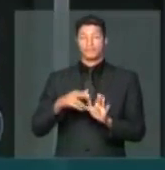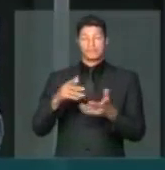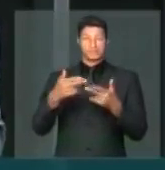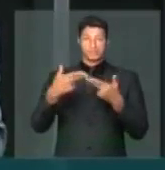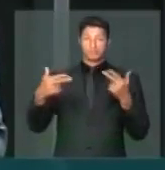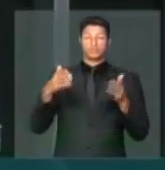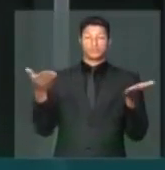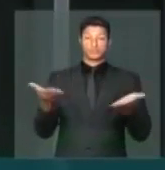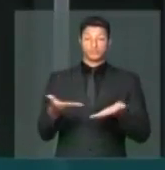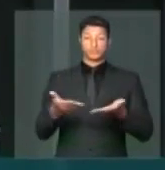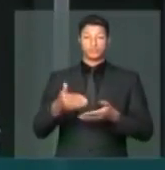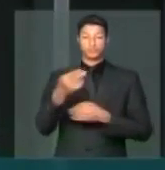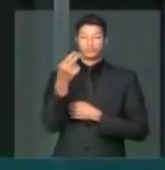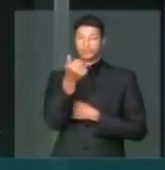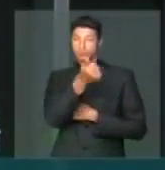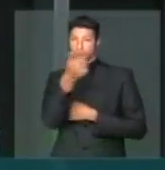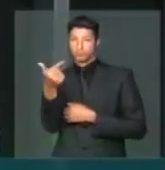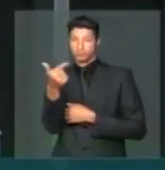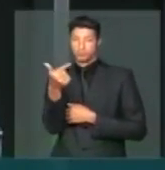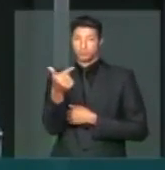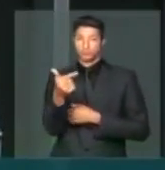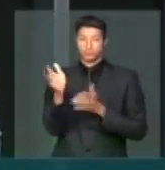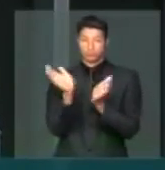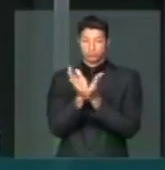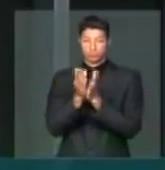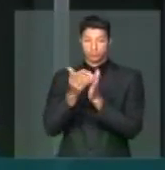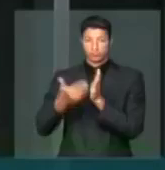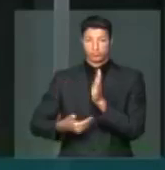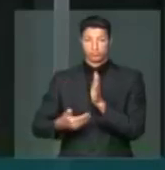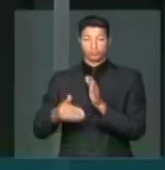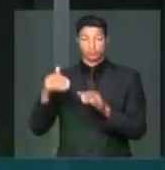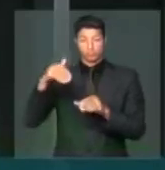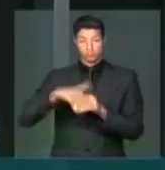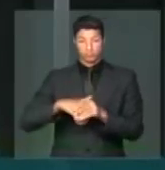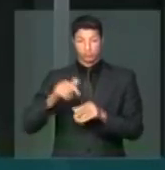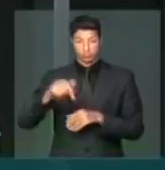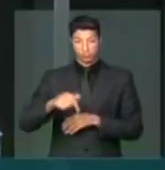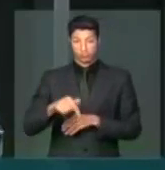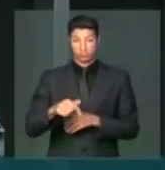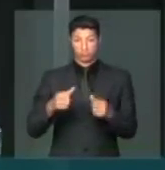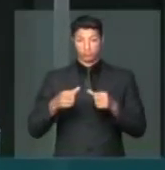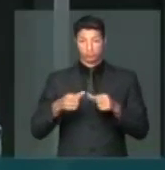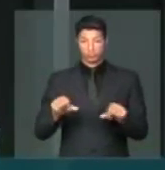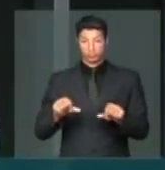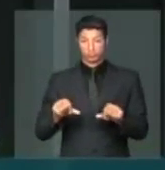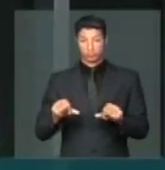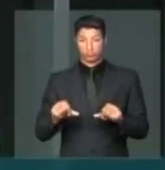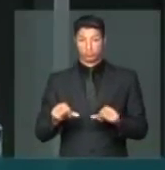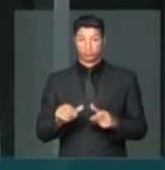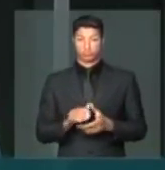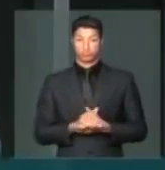barreira, hoje, 12 partidos aqui estariam